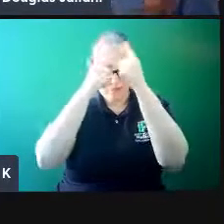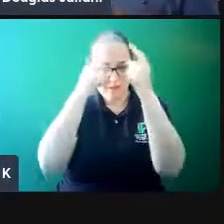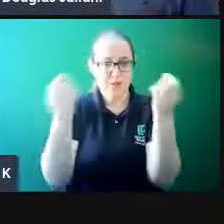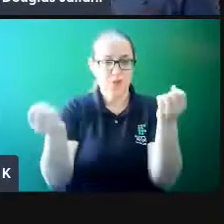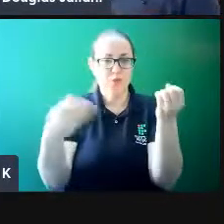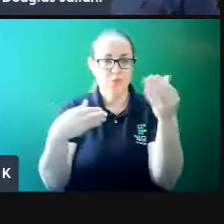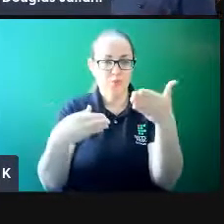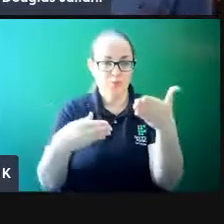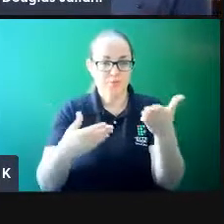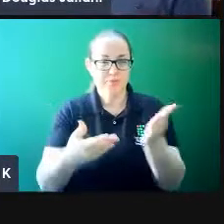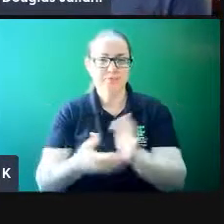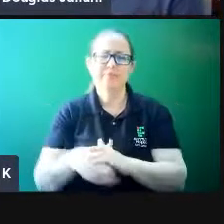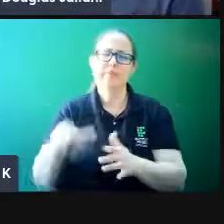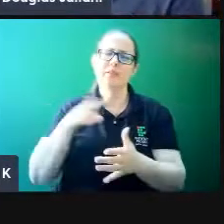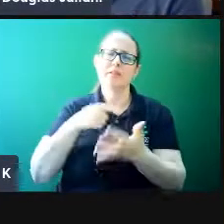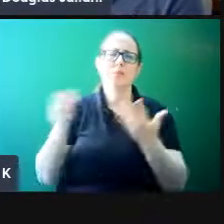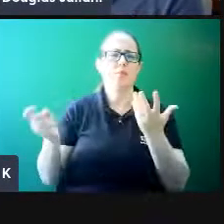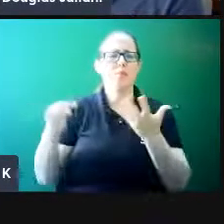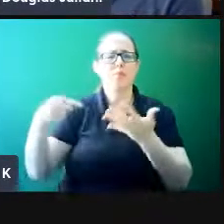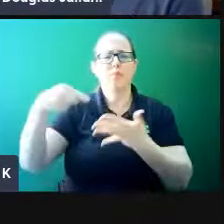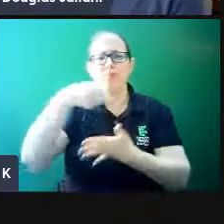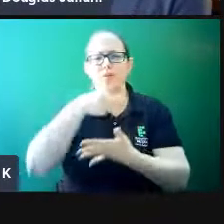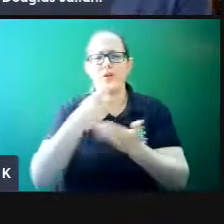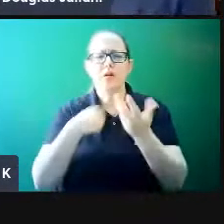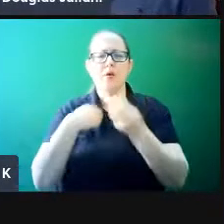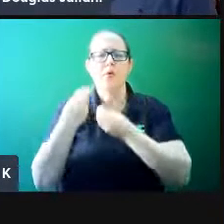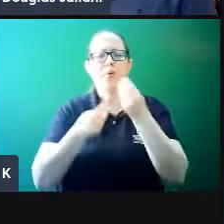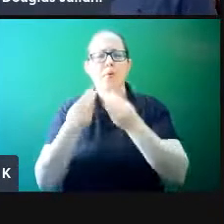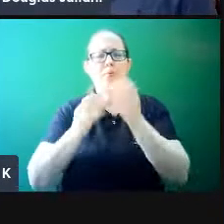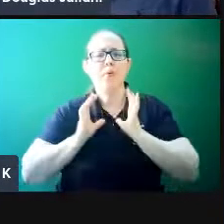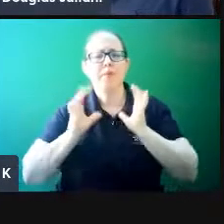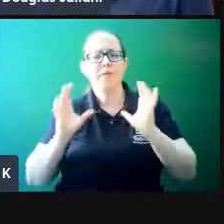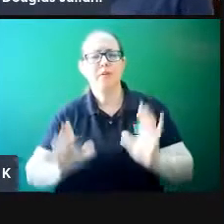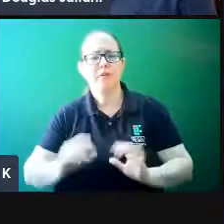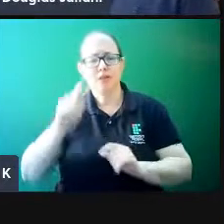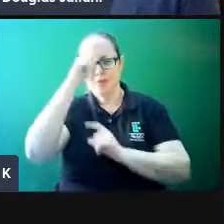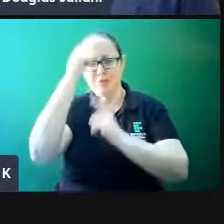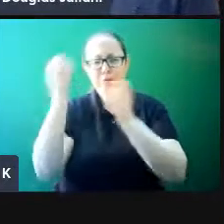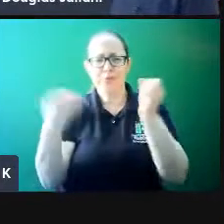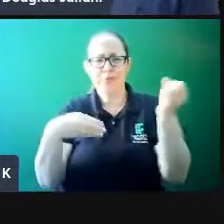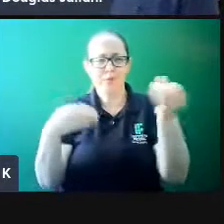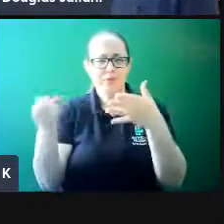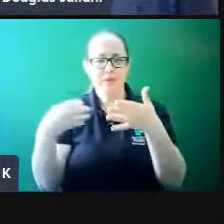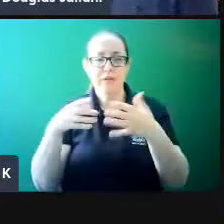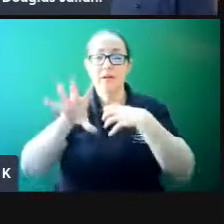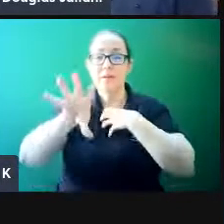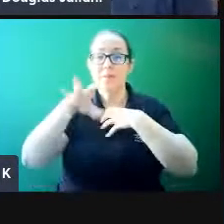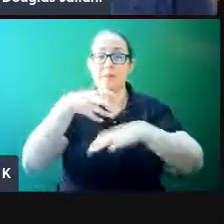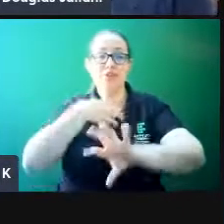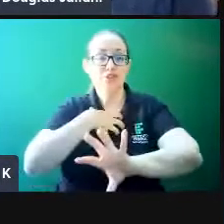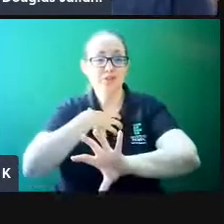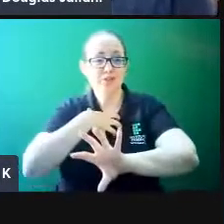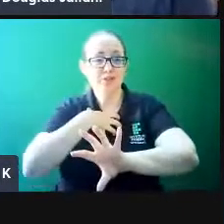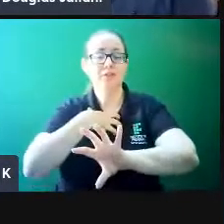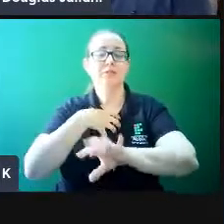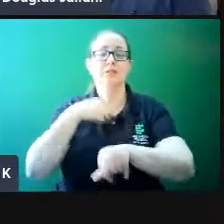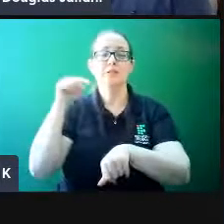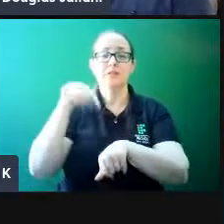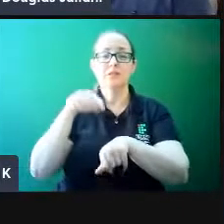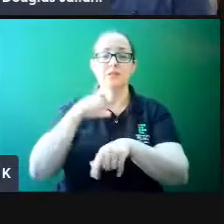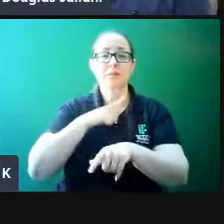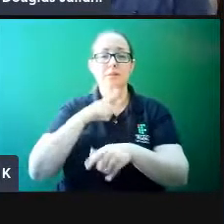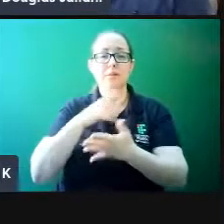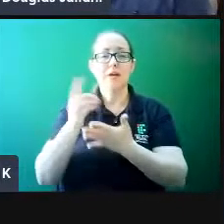E aí vários outros fatores relacionados ao comportamento inovador, a própria empatia, a questão, a gente tem aí o design thinking,